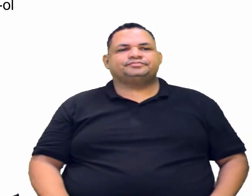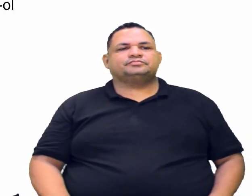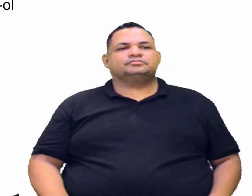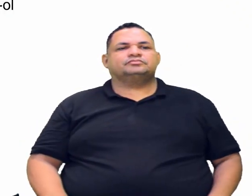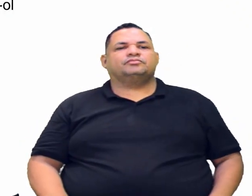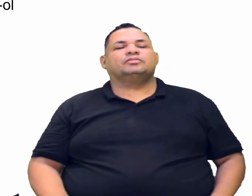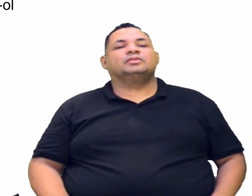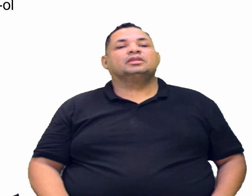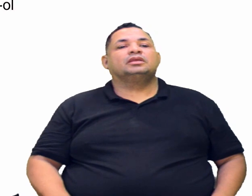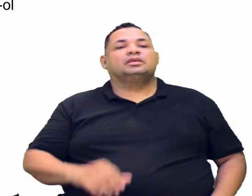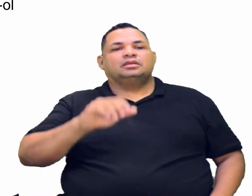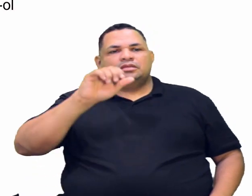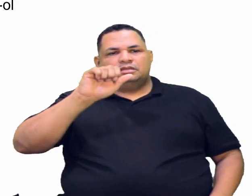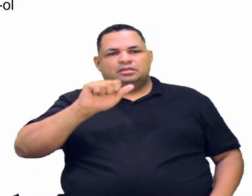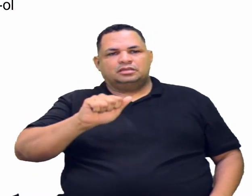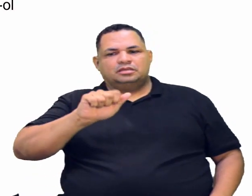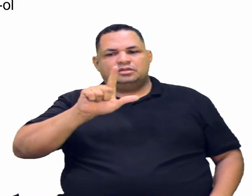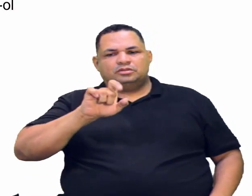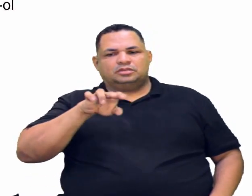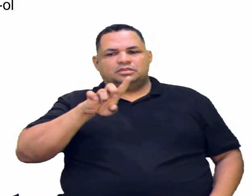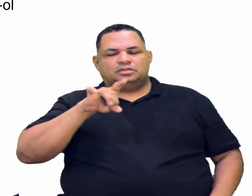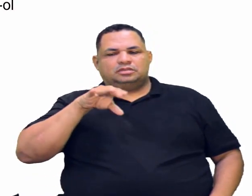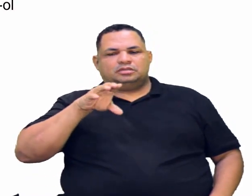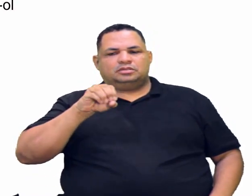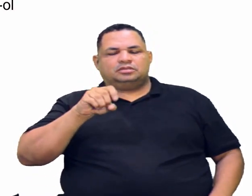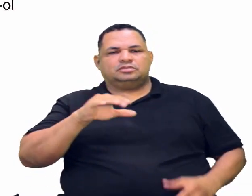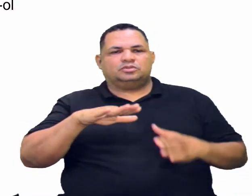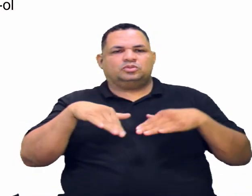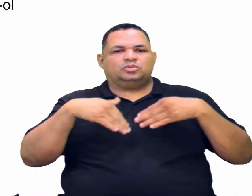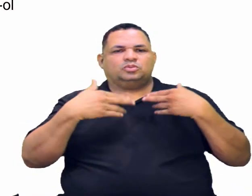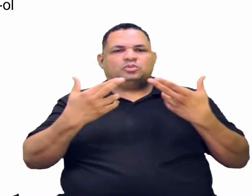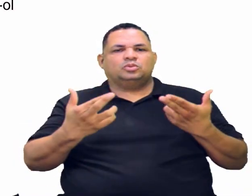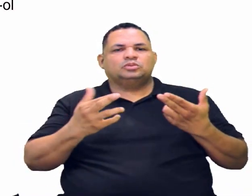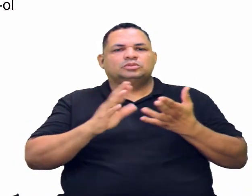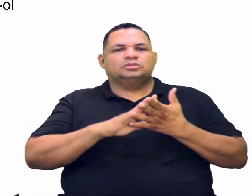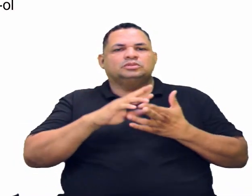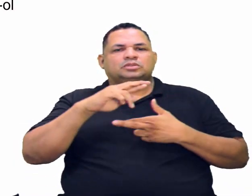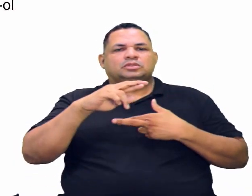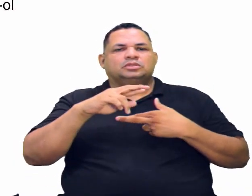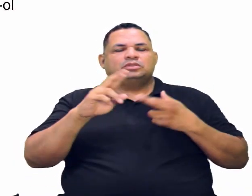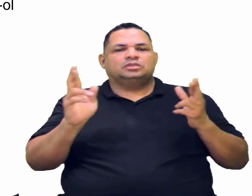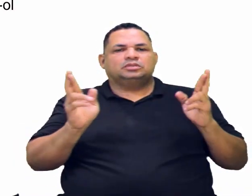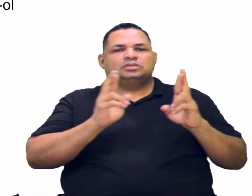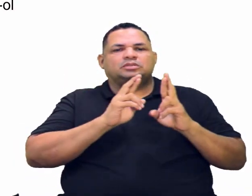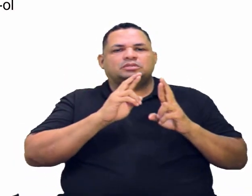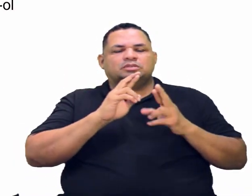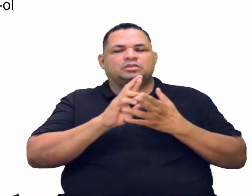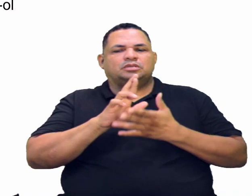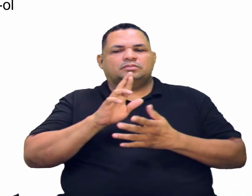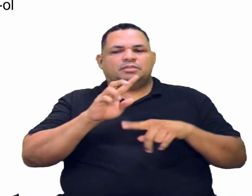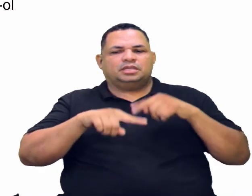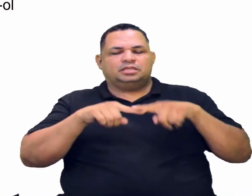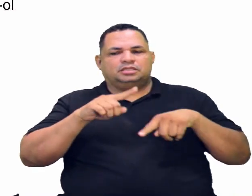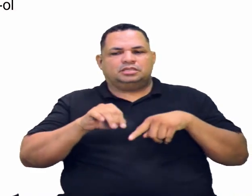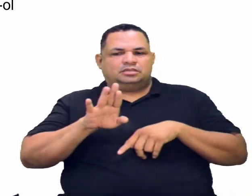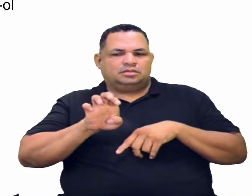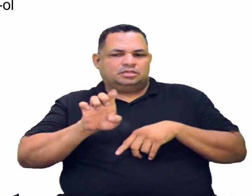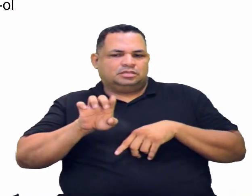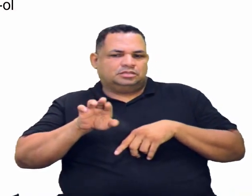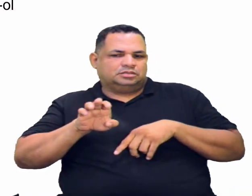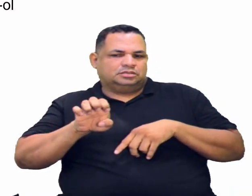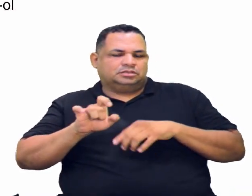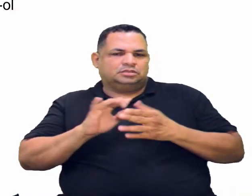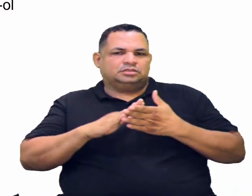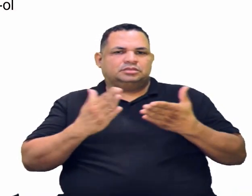E os aldeídos? Bom, os aldeídos, quando eles são reagentes, né? Para ser obtido, a gente viu que ele pode ser